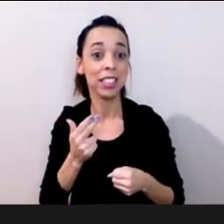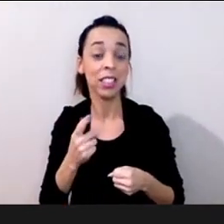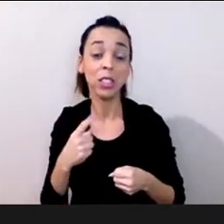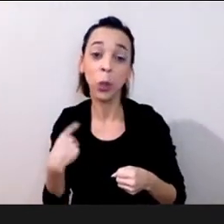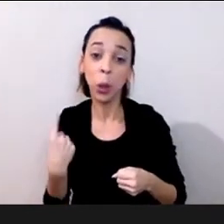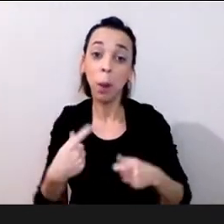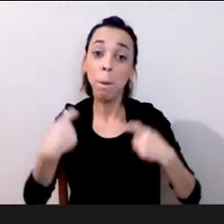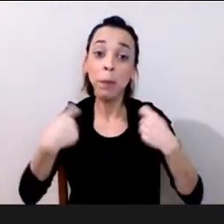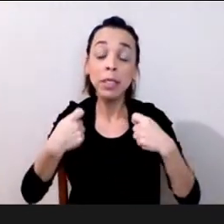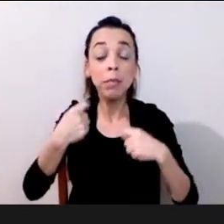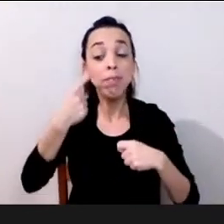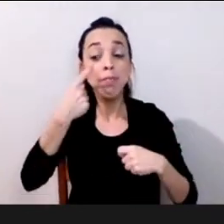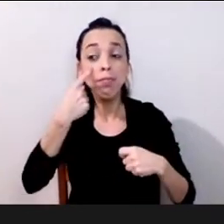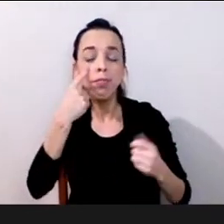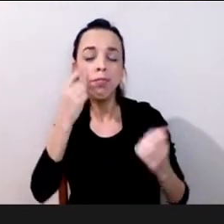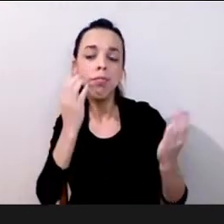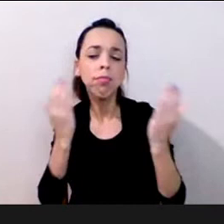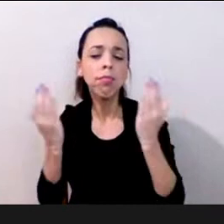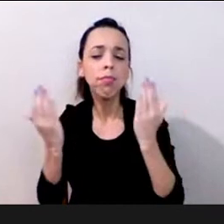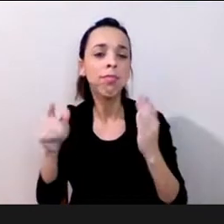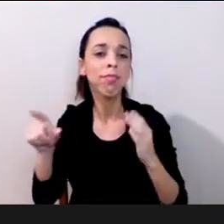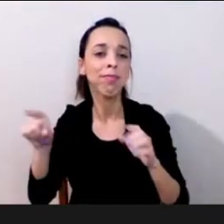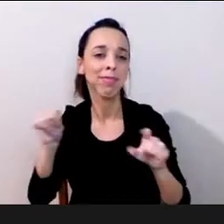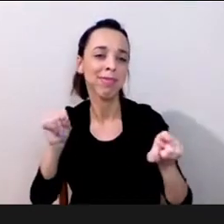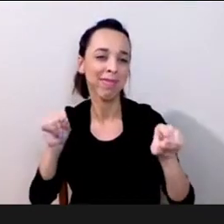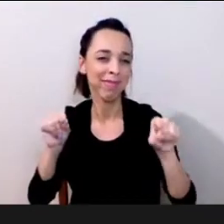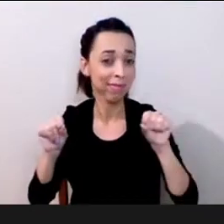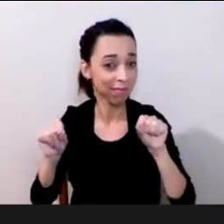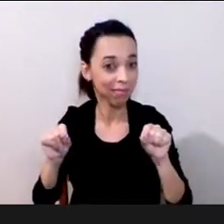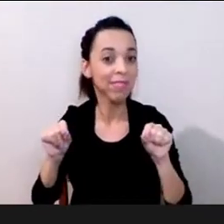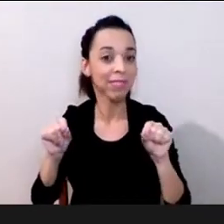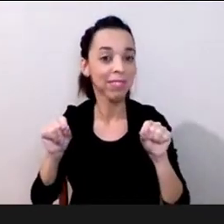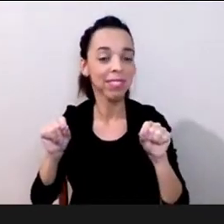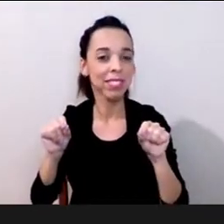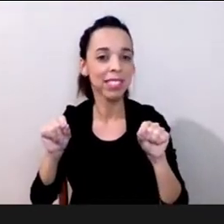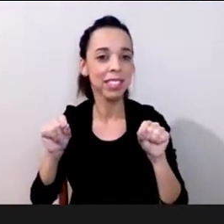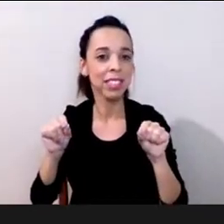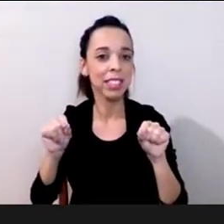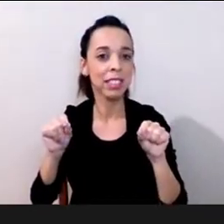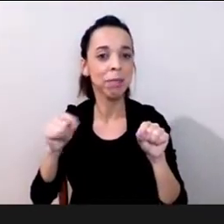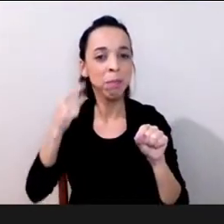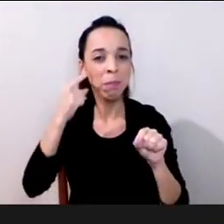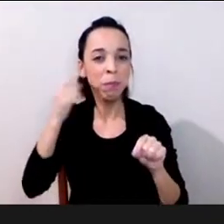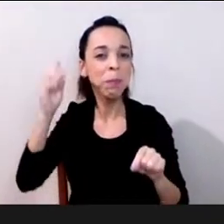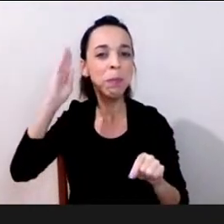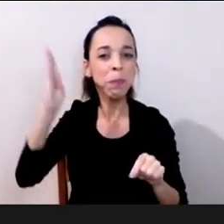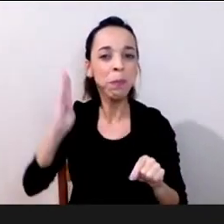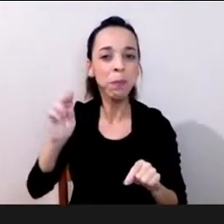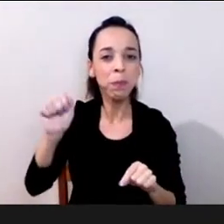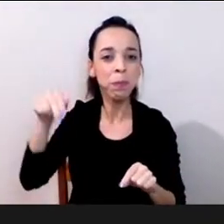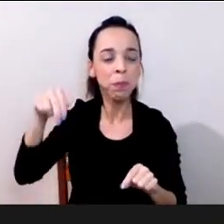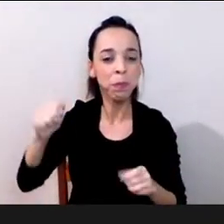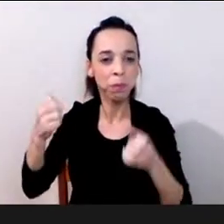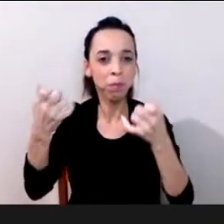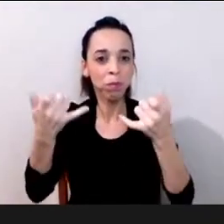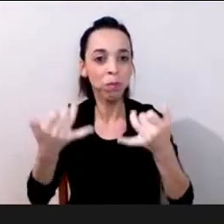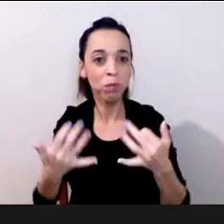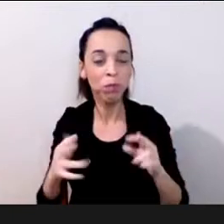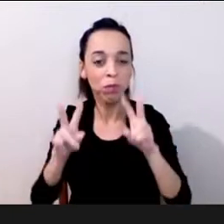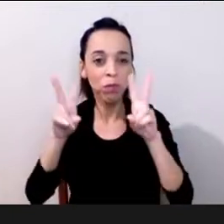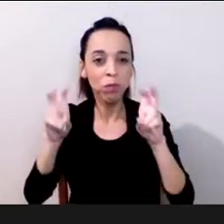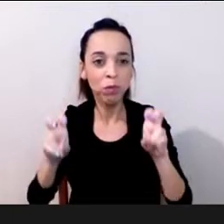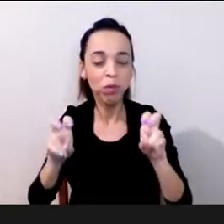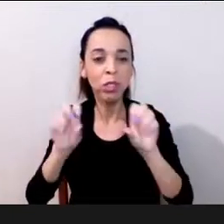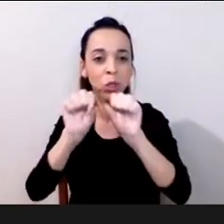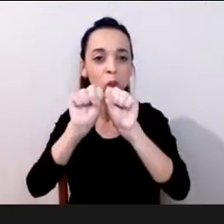opções temos que fazer opções e quando a Bertina e a Ana falaram sobre a questão dos soft skills é muito importante